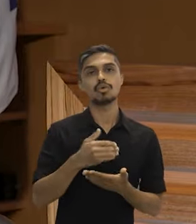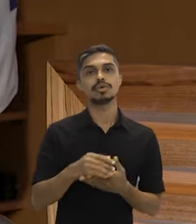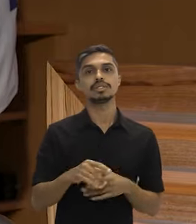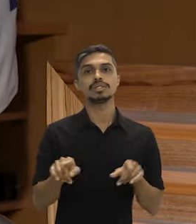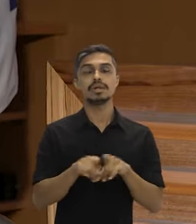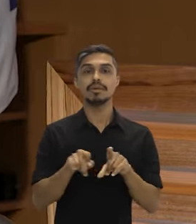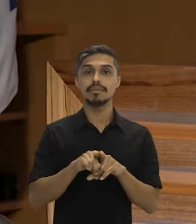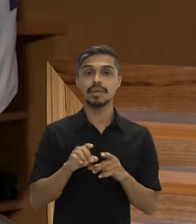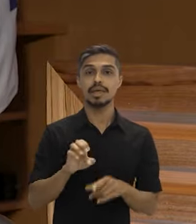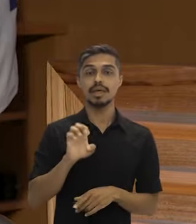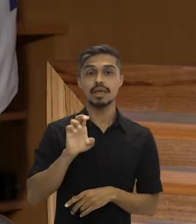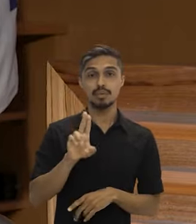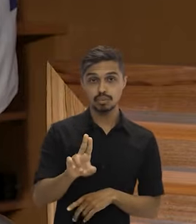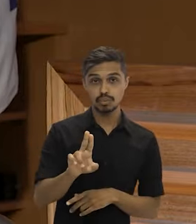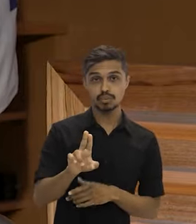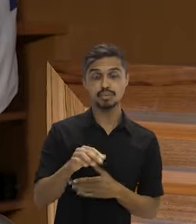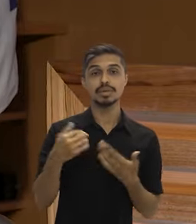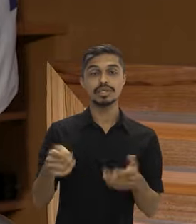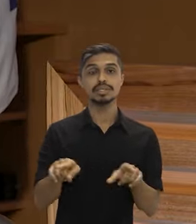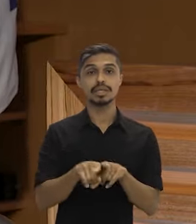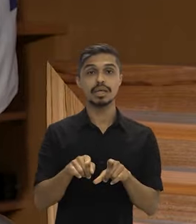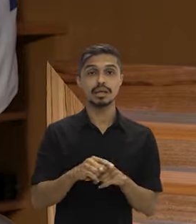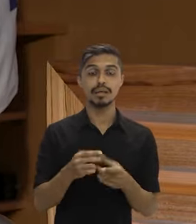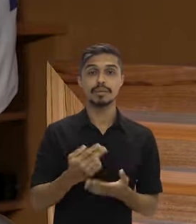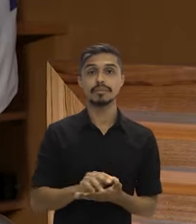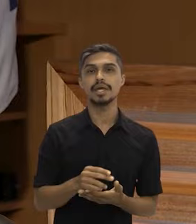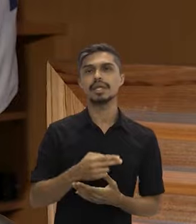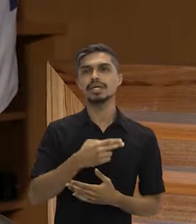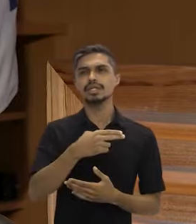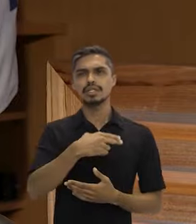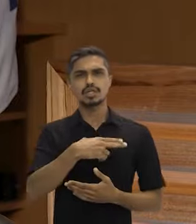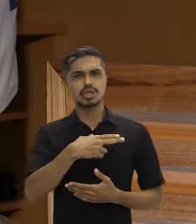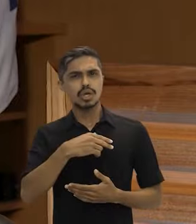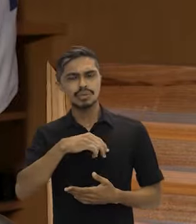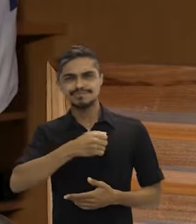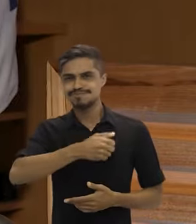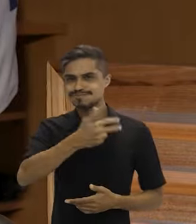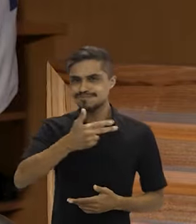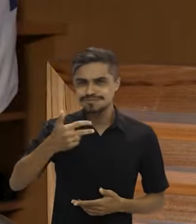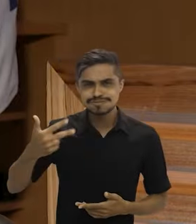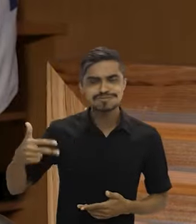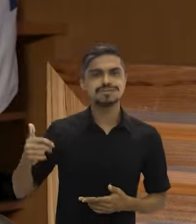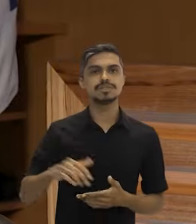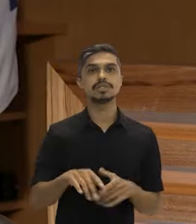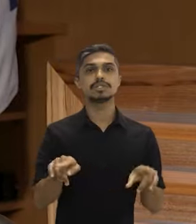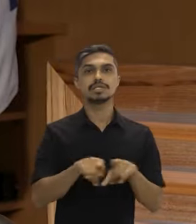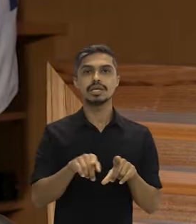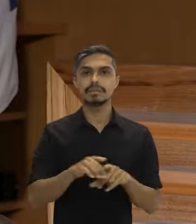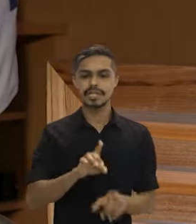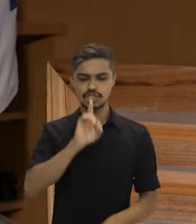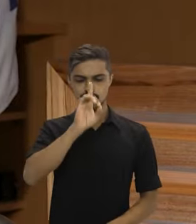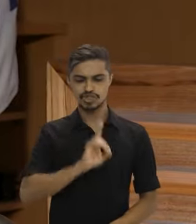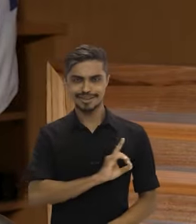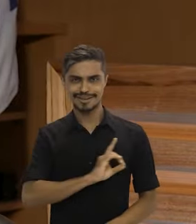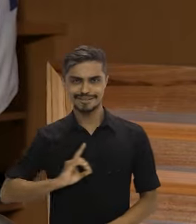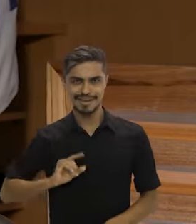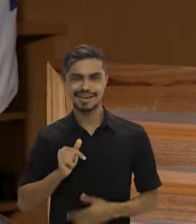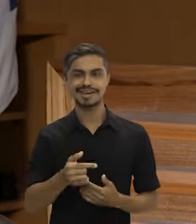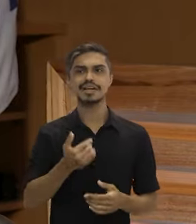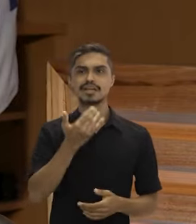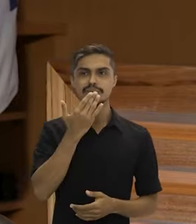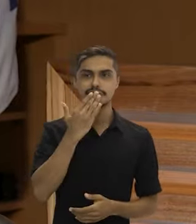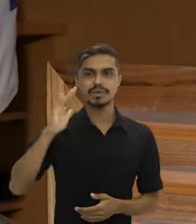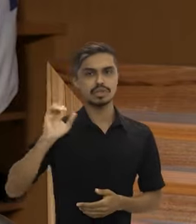a União Europeia, com Suíça, com Estados Unidos, com a Inglaterra, com a Dinamarca, que tem também um